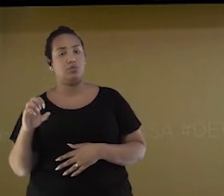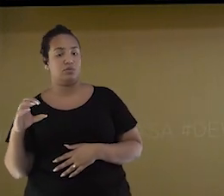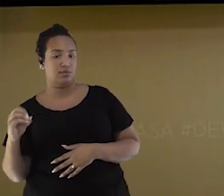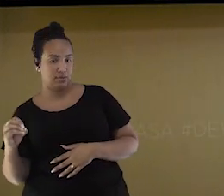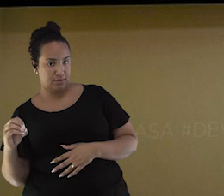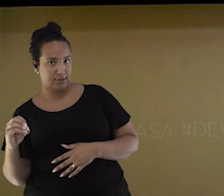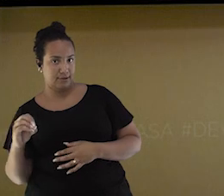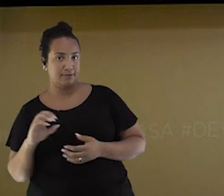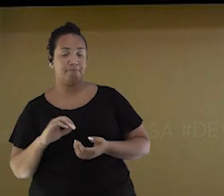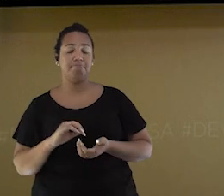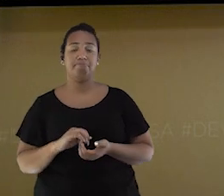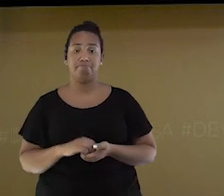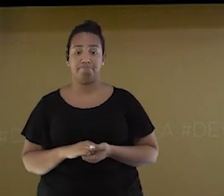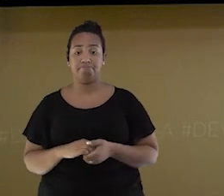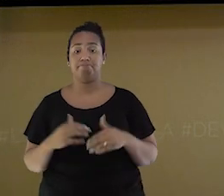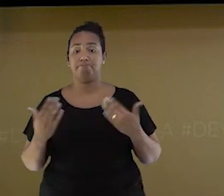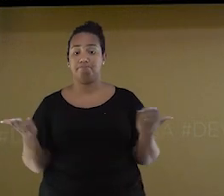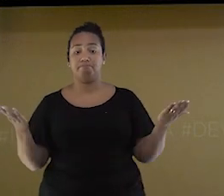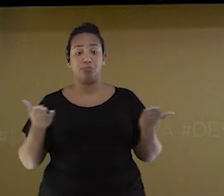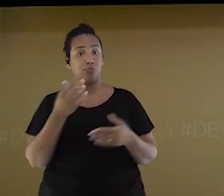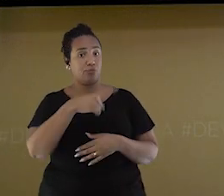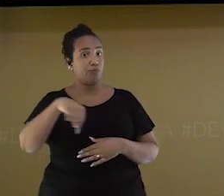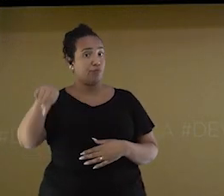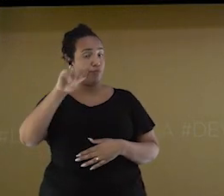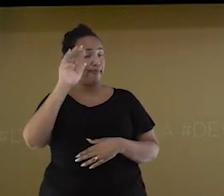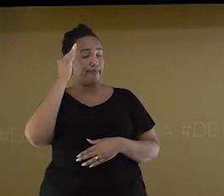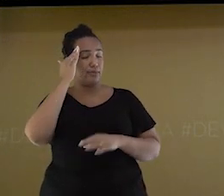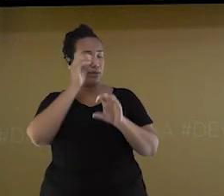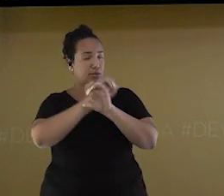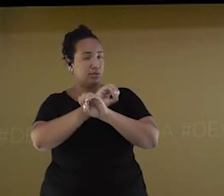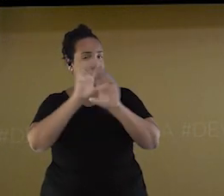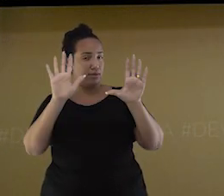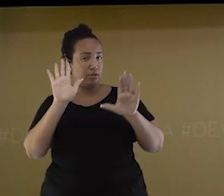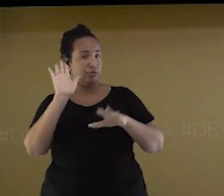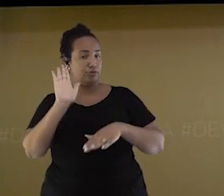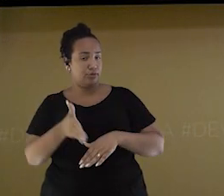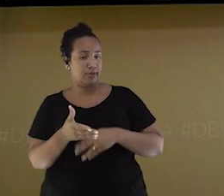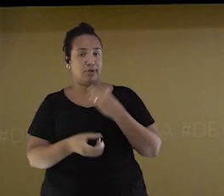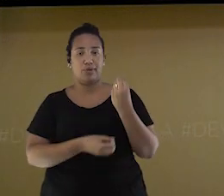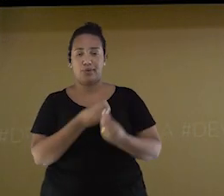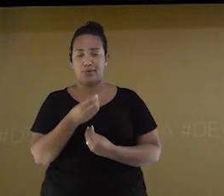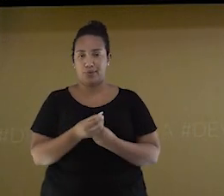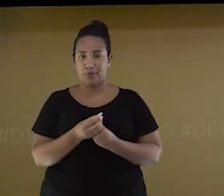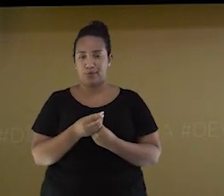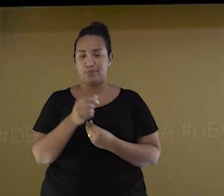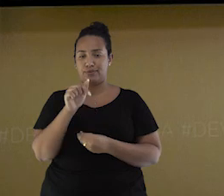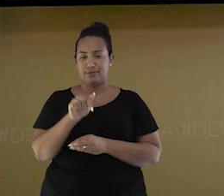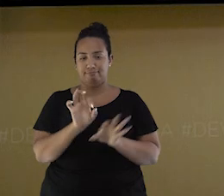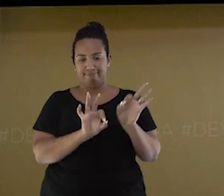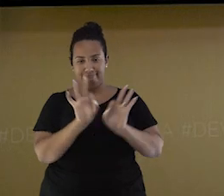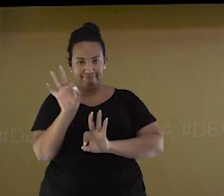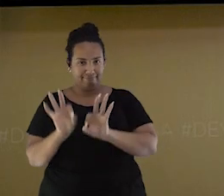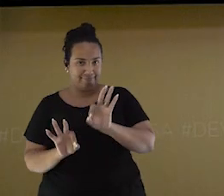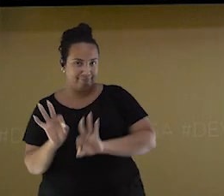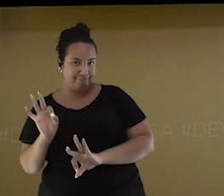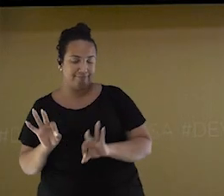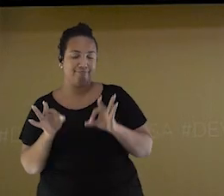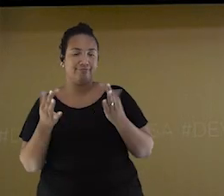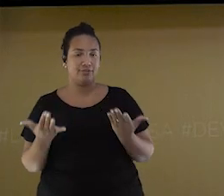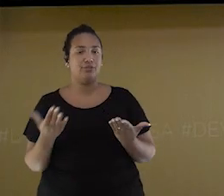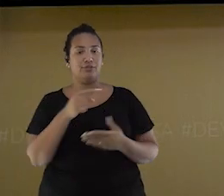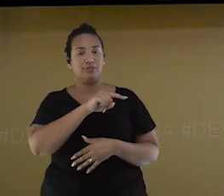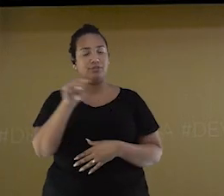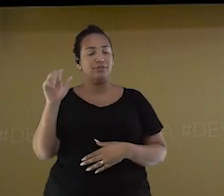Agora que você já entendeu como funciona as coordenadas da Terra, vai ser fácil entender como o jogo